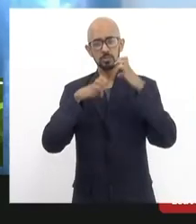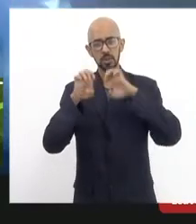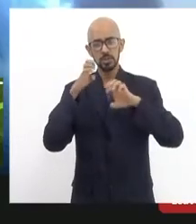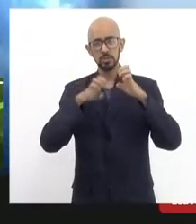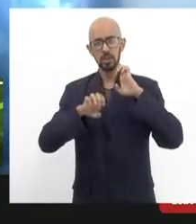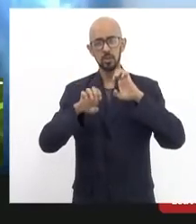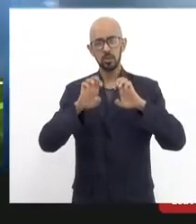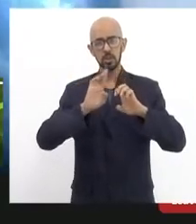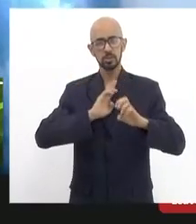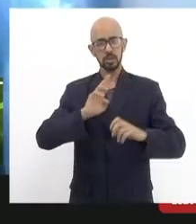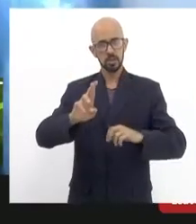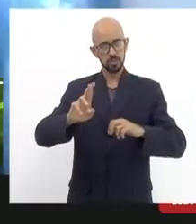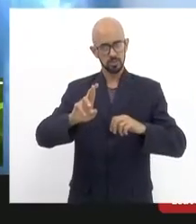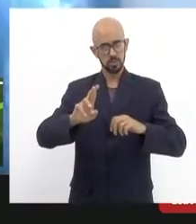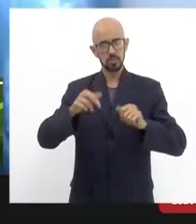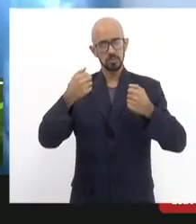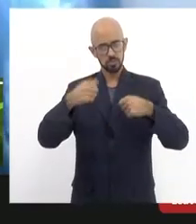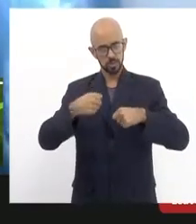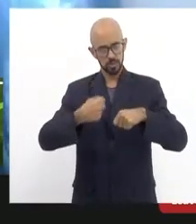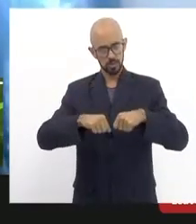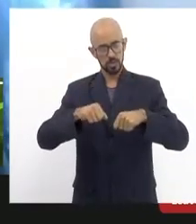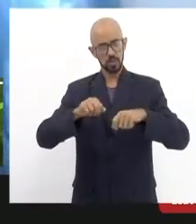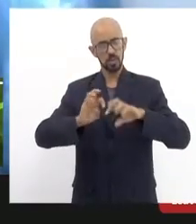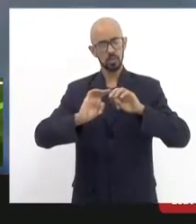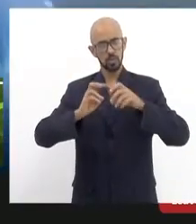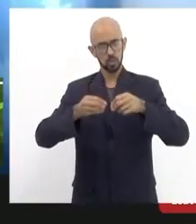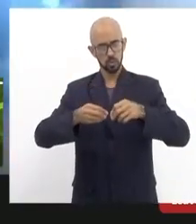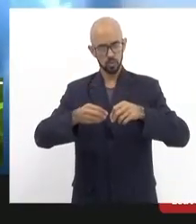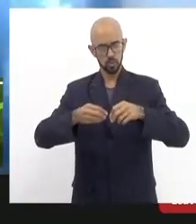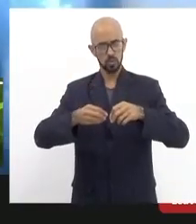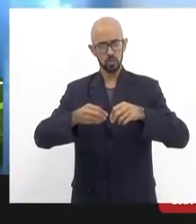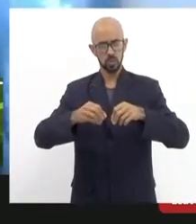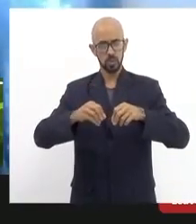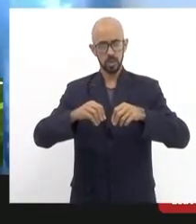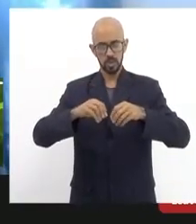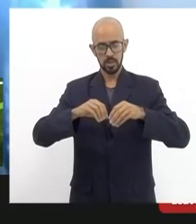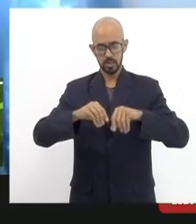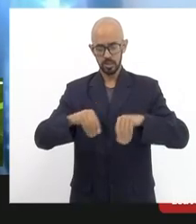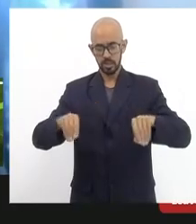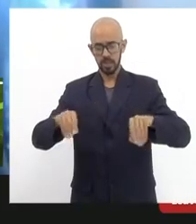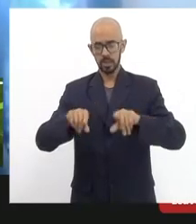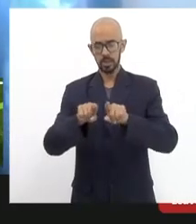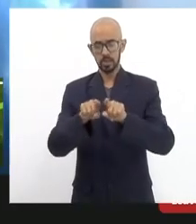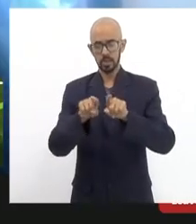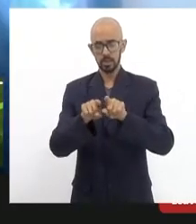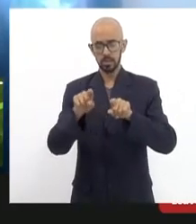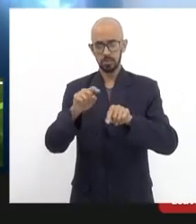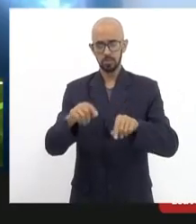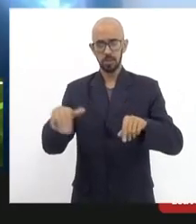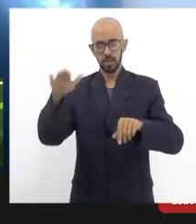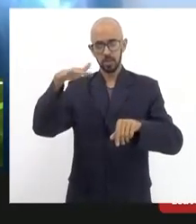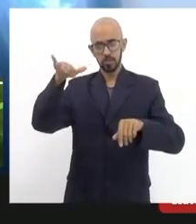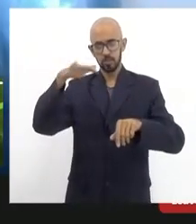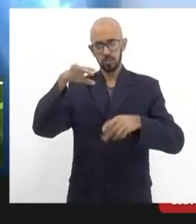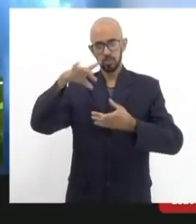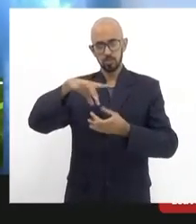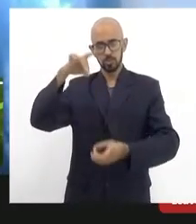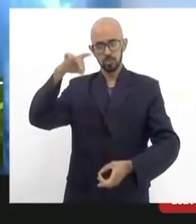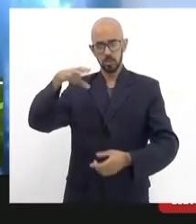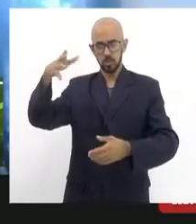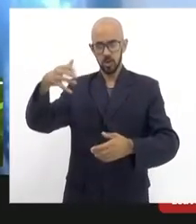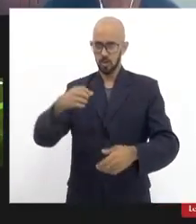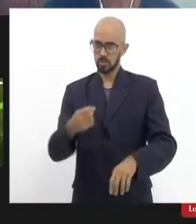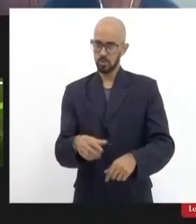terrenos e extraterrenos da assembleia da fé da espiritualidade reverenda por